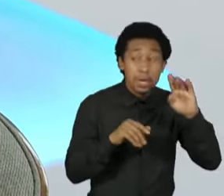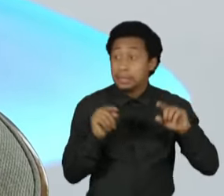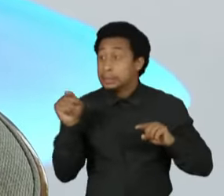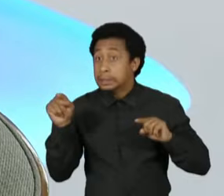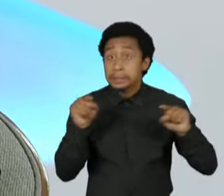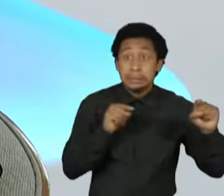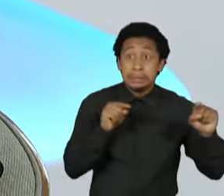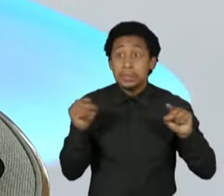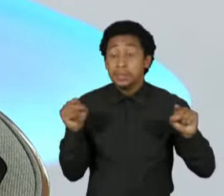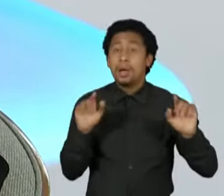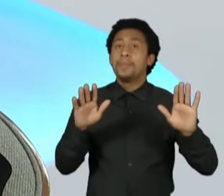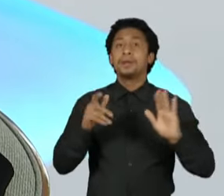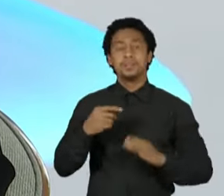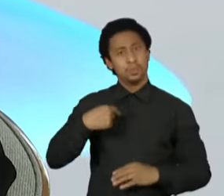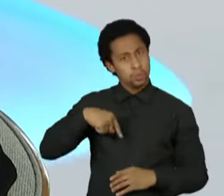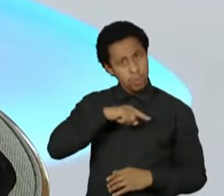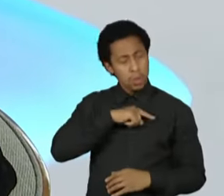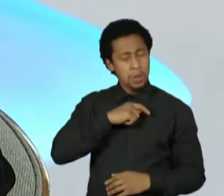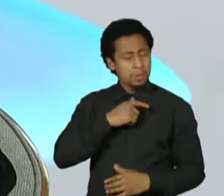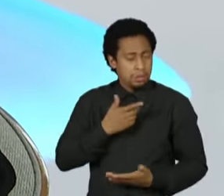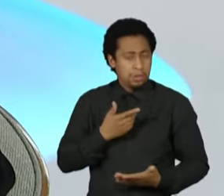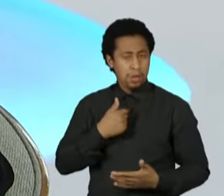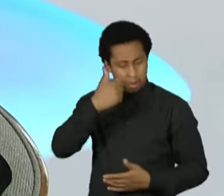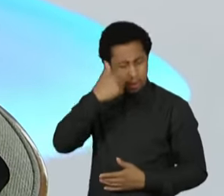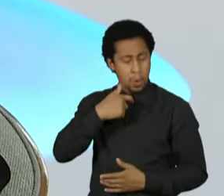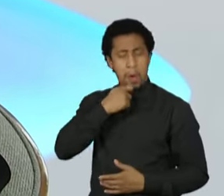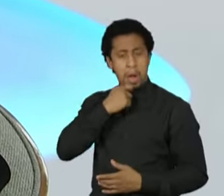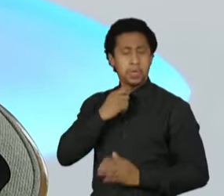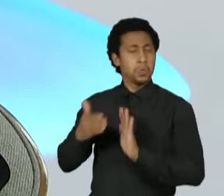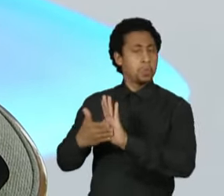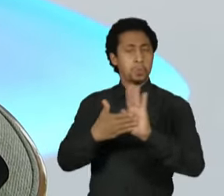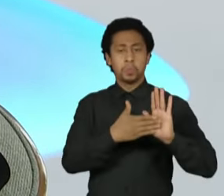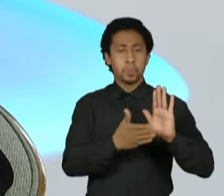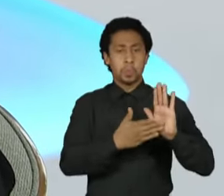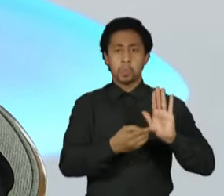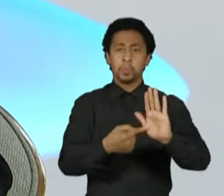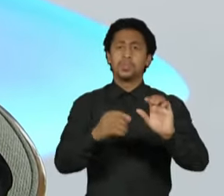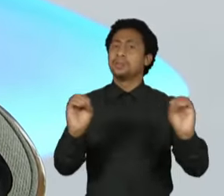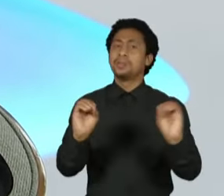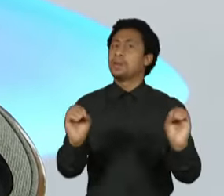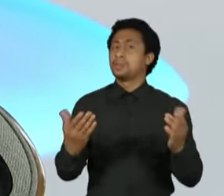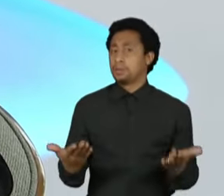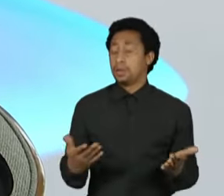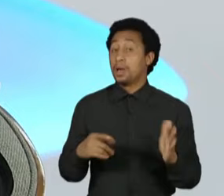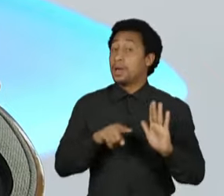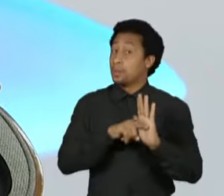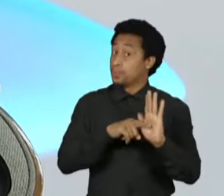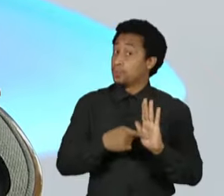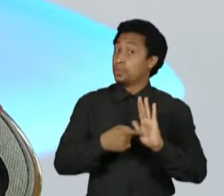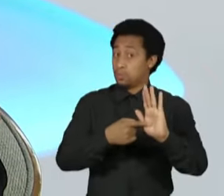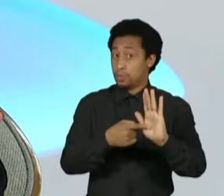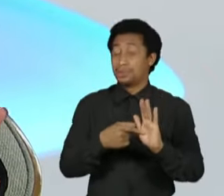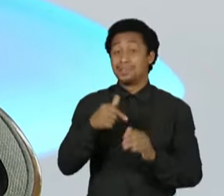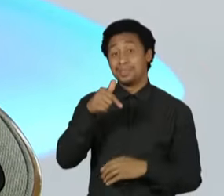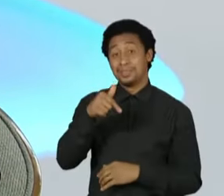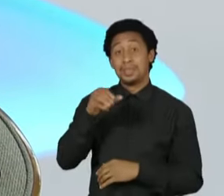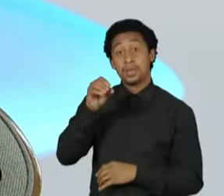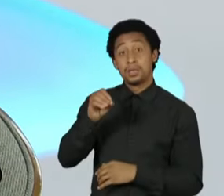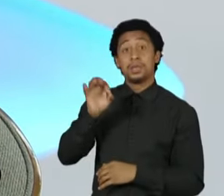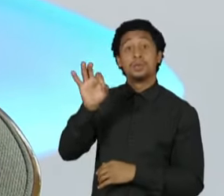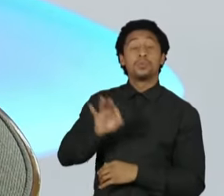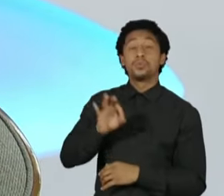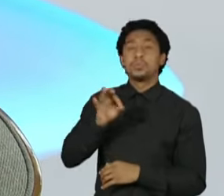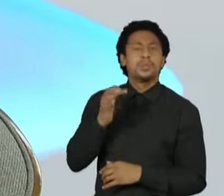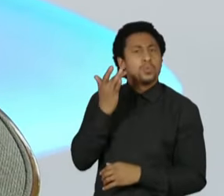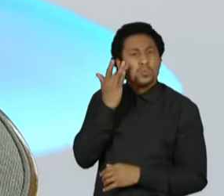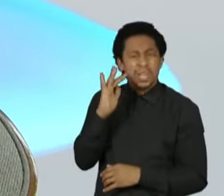apresentamos ainda ao Brasil. Eu não sei, depende da pesquisa. Tem pesquisa que coloca que 70% das pessoas do eleitorado não sabem que eu sou